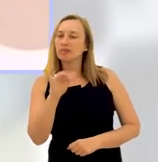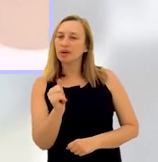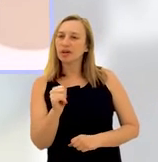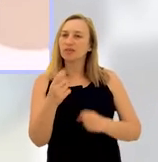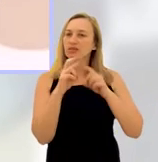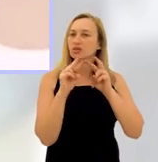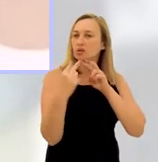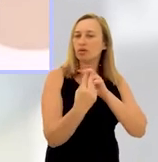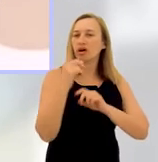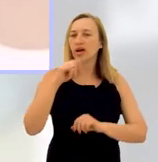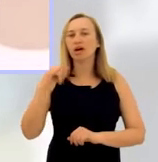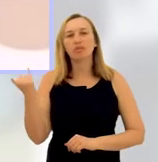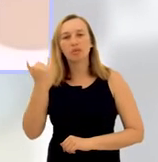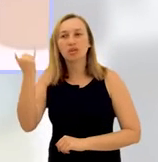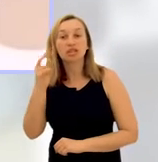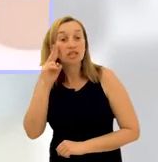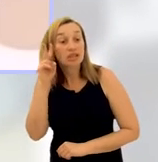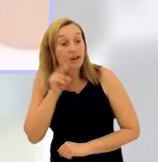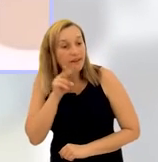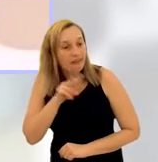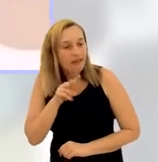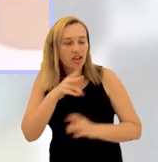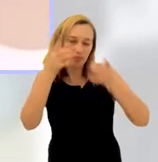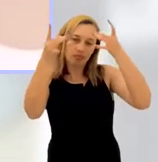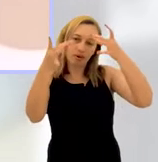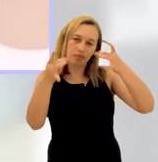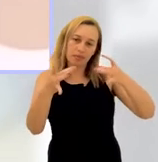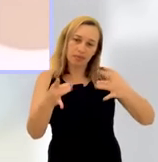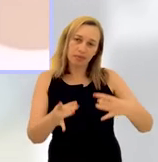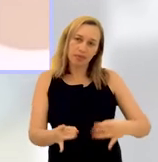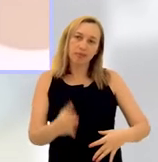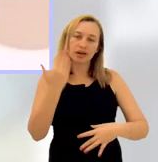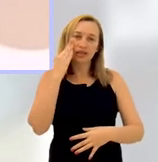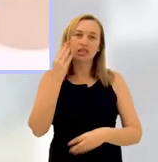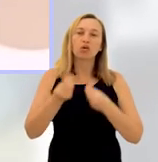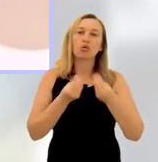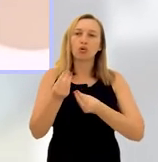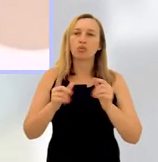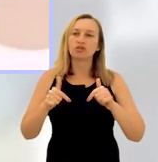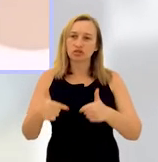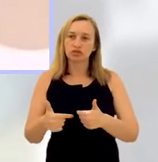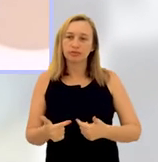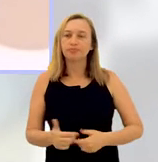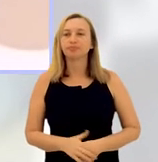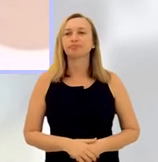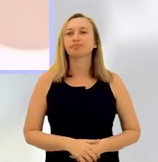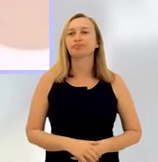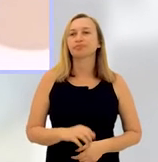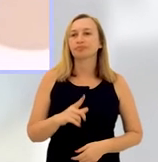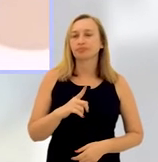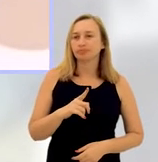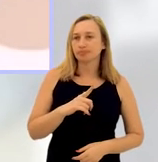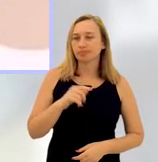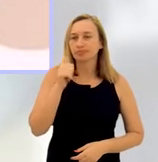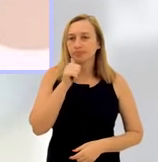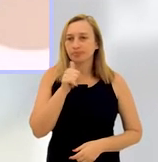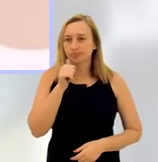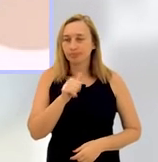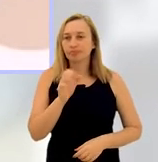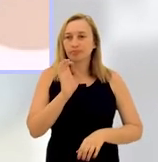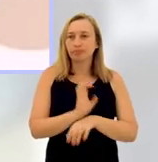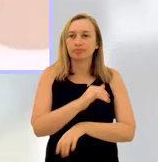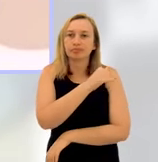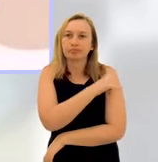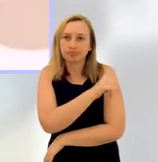Penha Virtual. Então, no início, é importante que ela leia ali as etapas, são três etapas só para a gente entender como é funciona. Por enquanto, a gente só atende